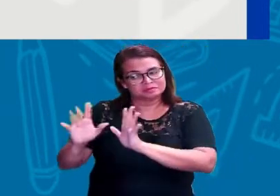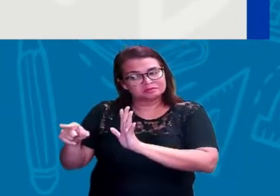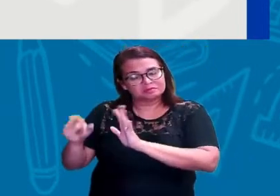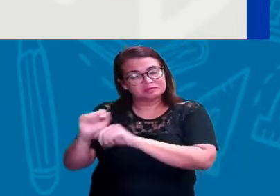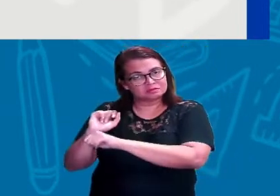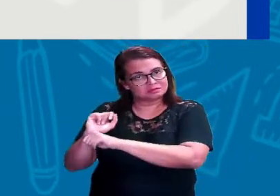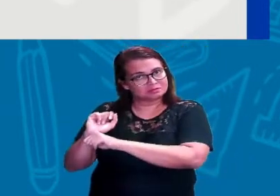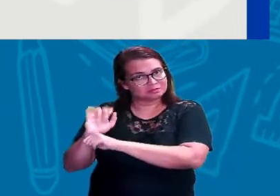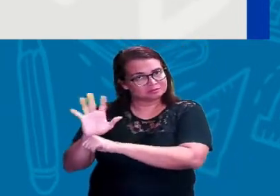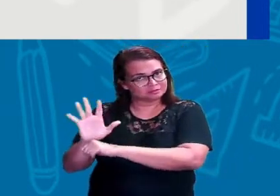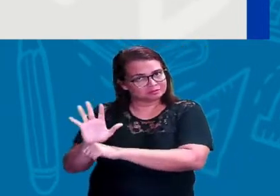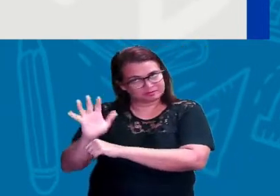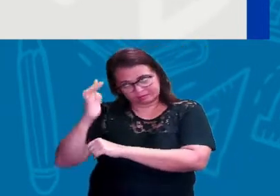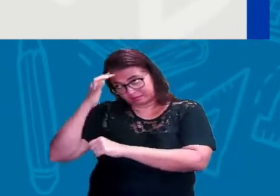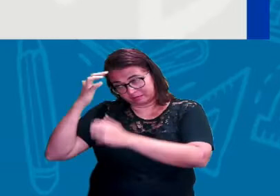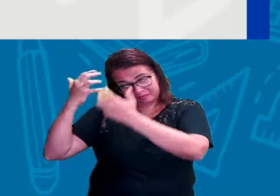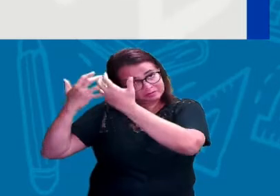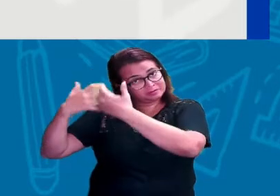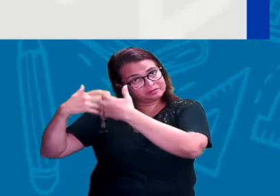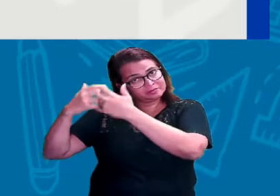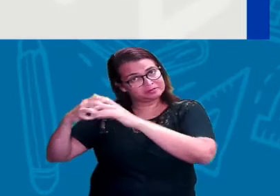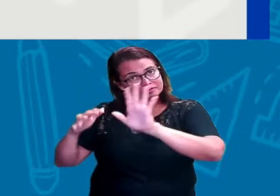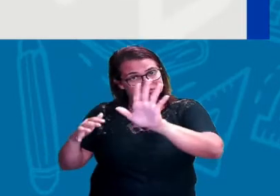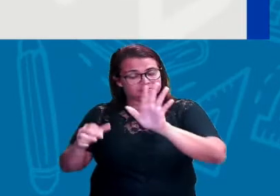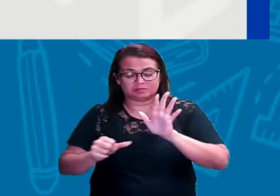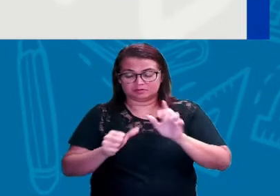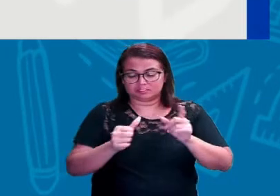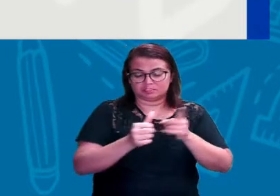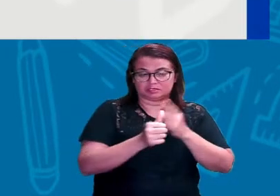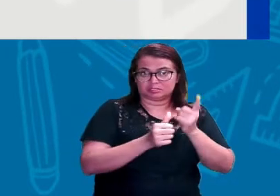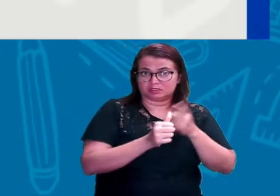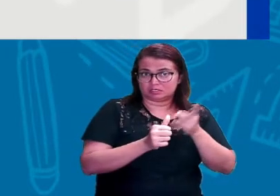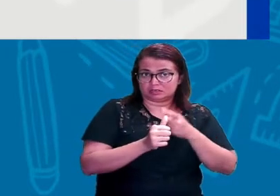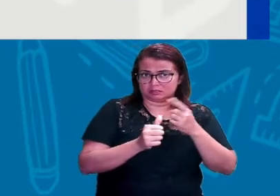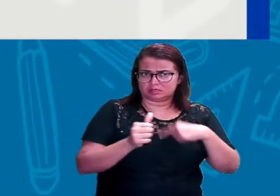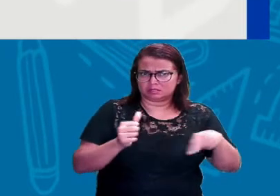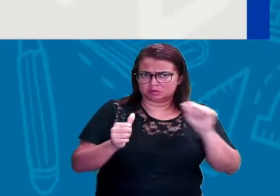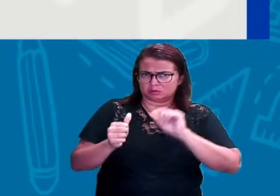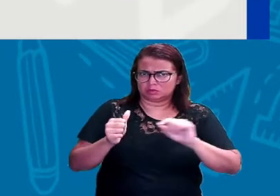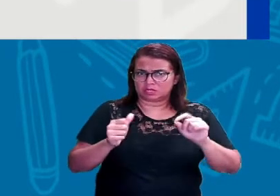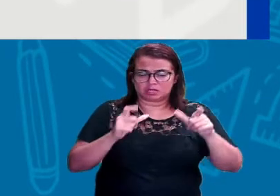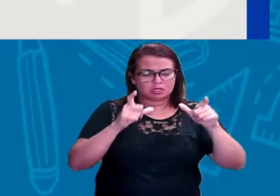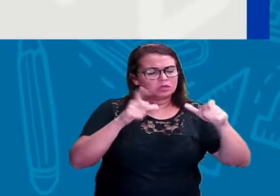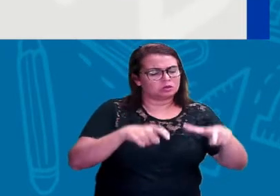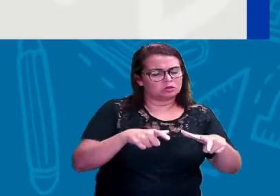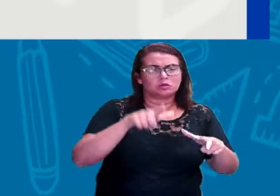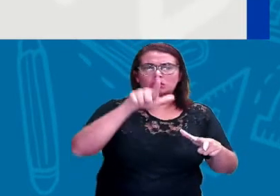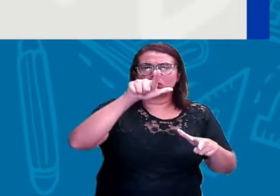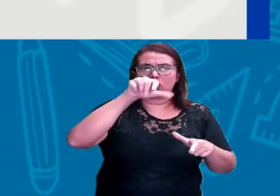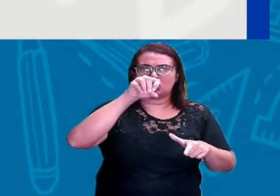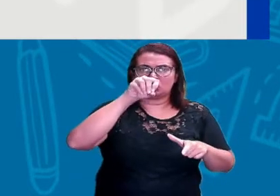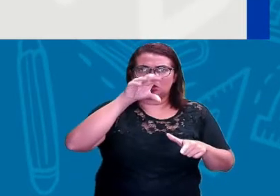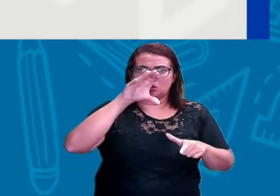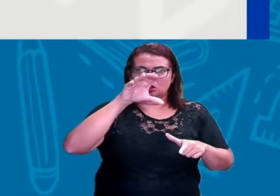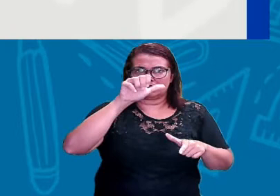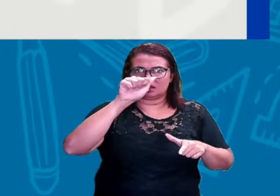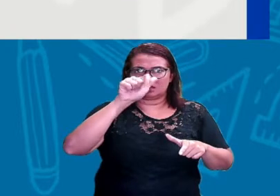Ok? Então se liga aí. Primeiramente a gente precisa entender o que é localização e o que é